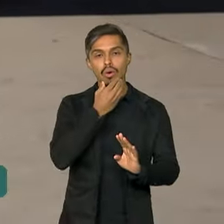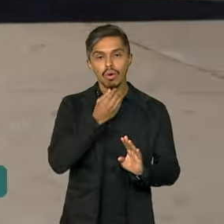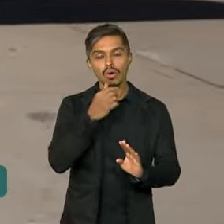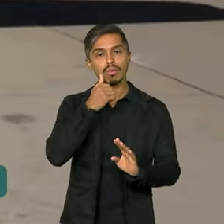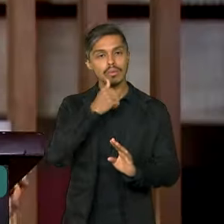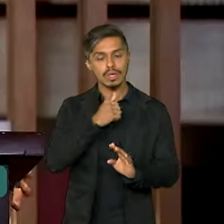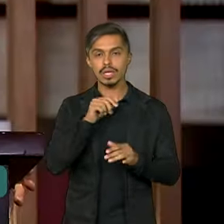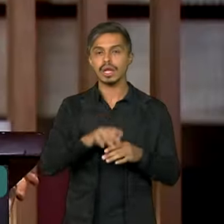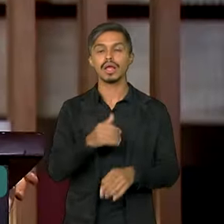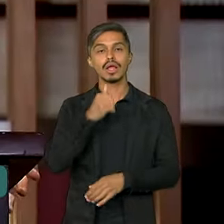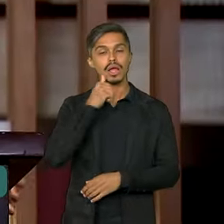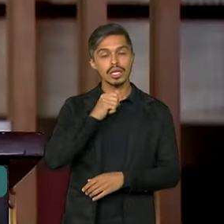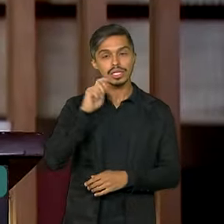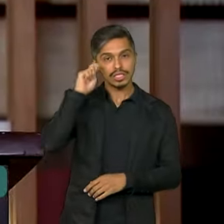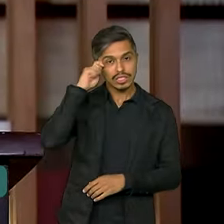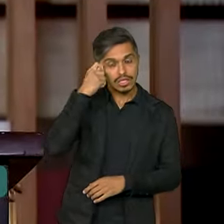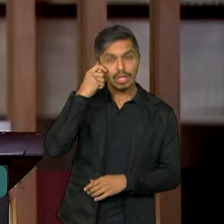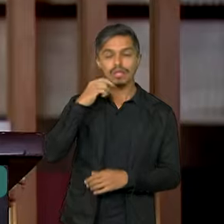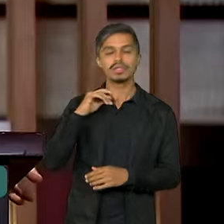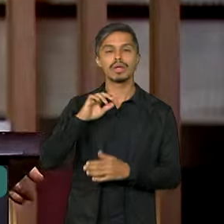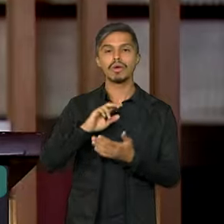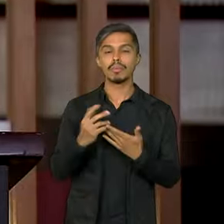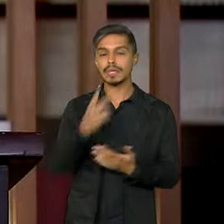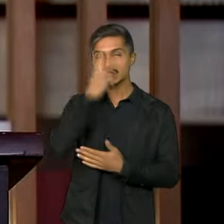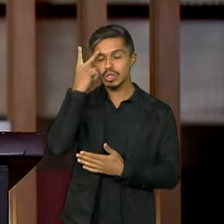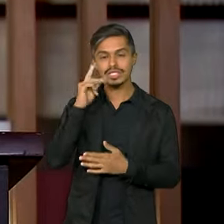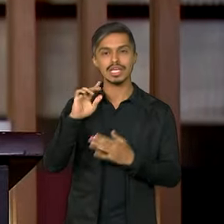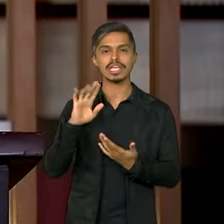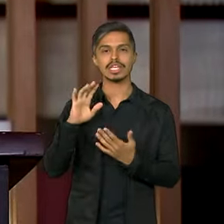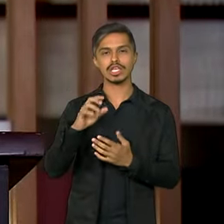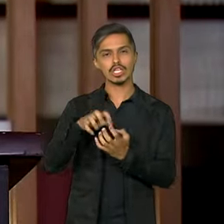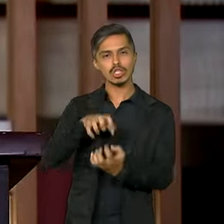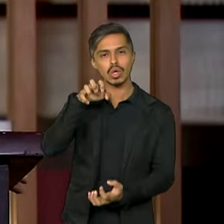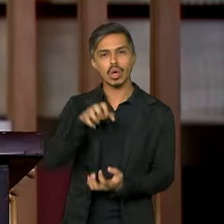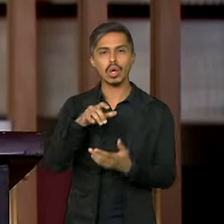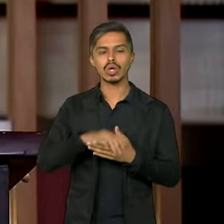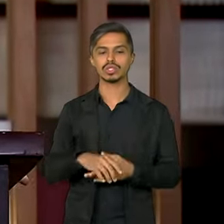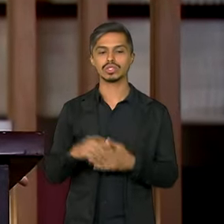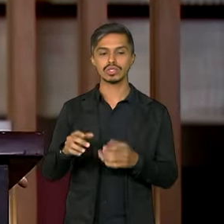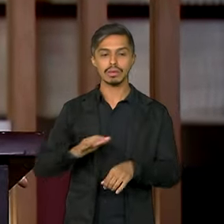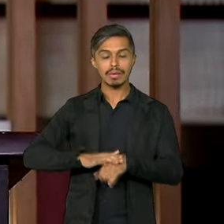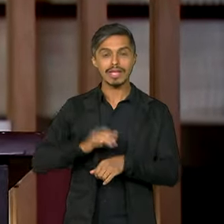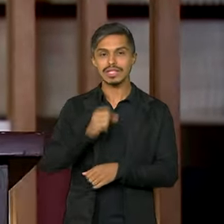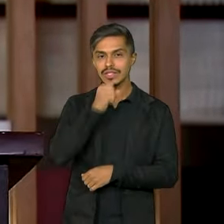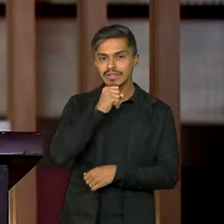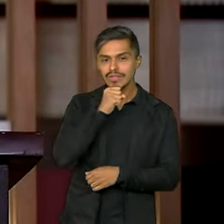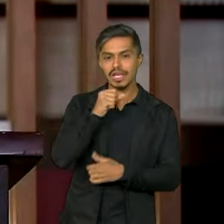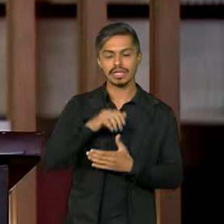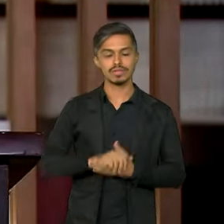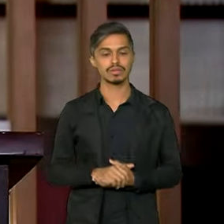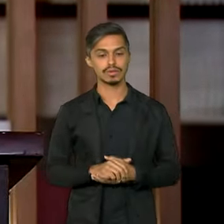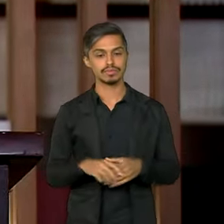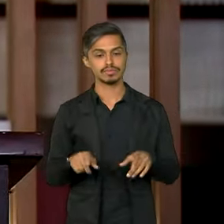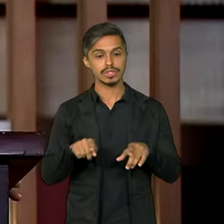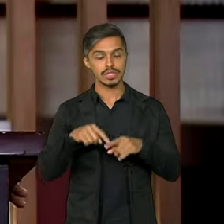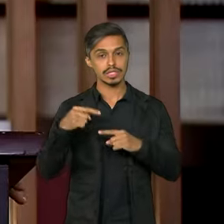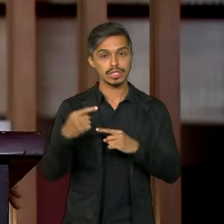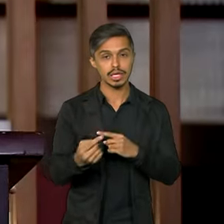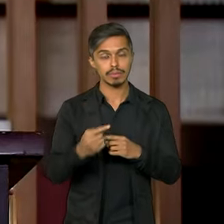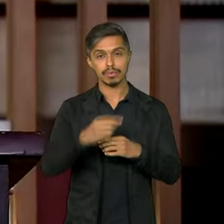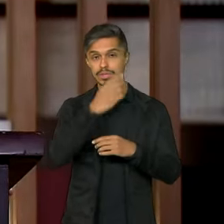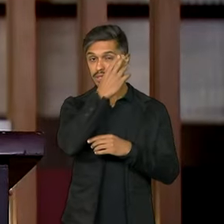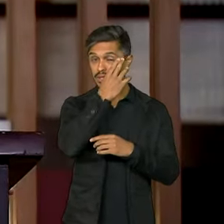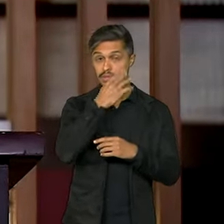Os critérios são, em primeiro lugar, são os brasileiros não residentes, logo depois os